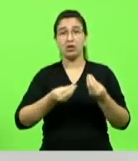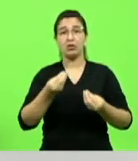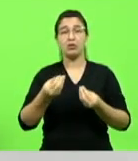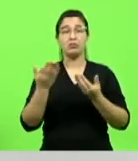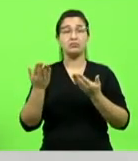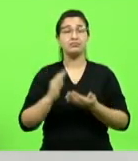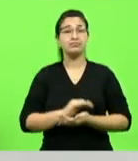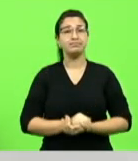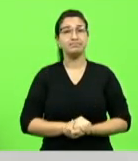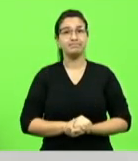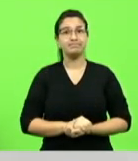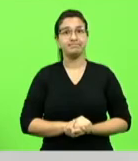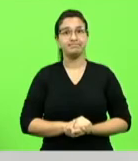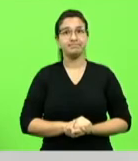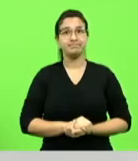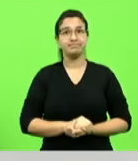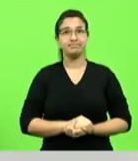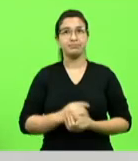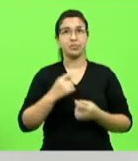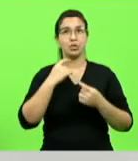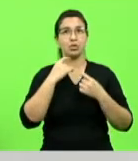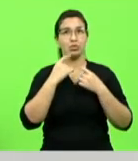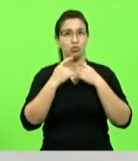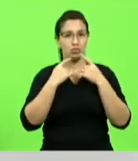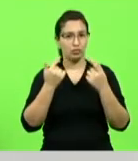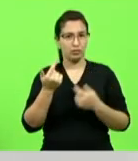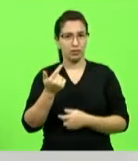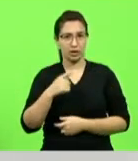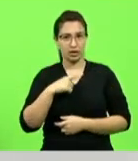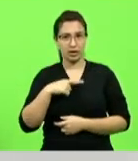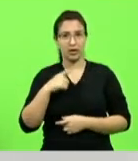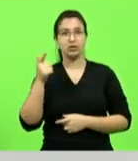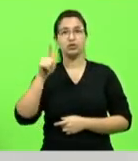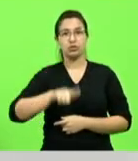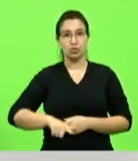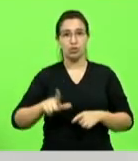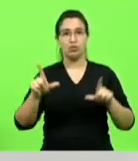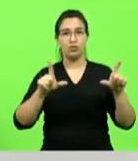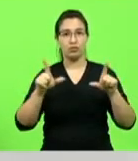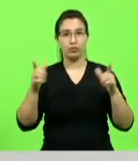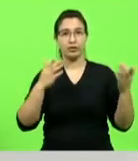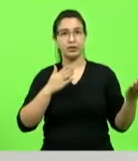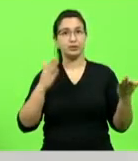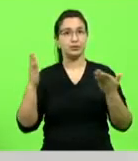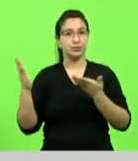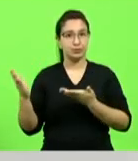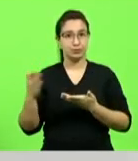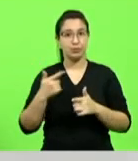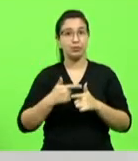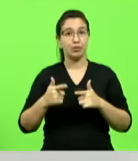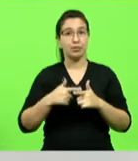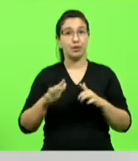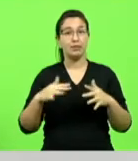para que não fique dúvida eu vou pedir mais uma vez que se coloque o vídeo para você ver olha a solução para o problema